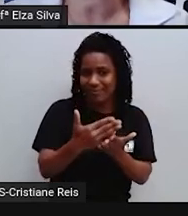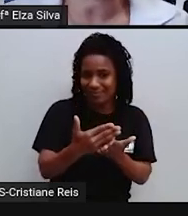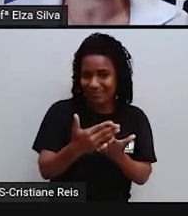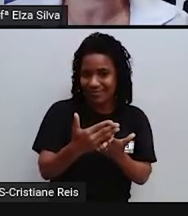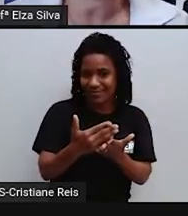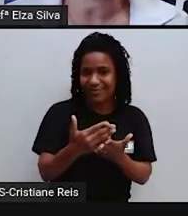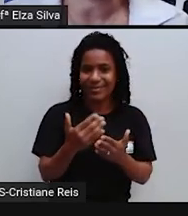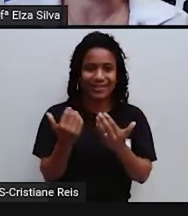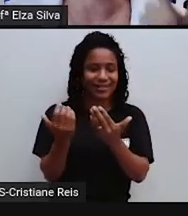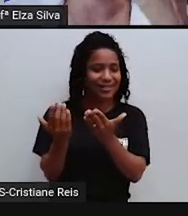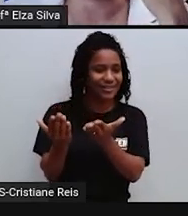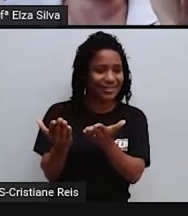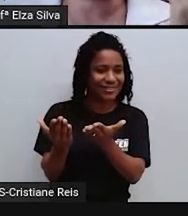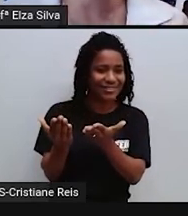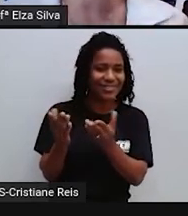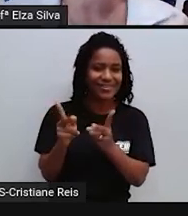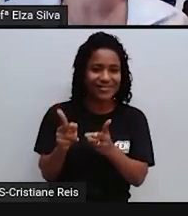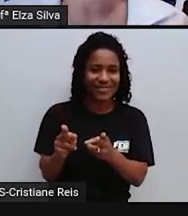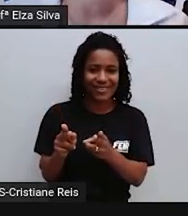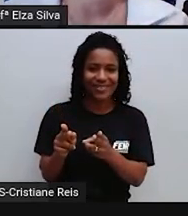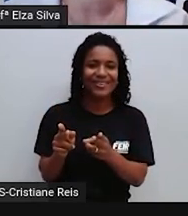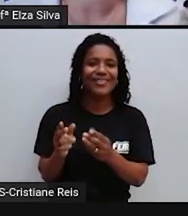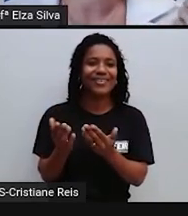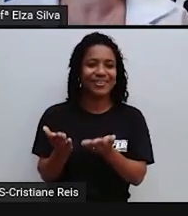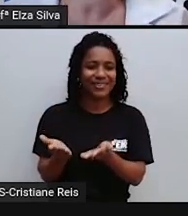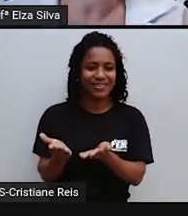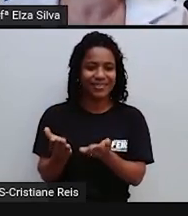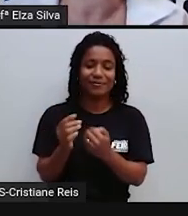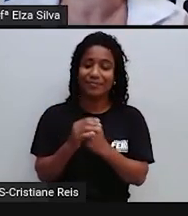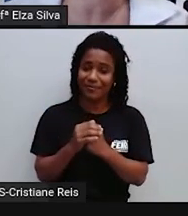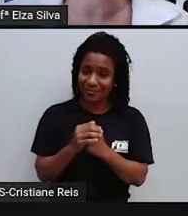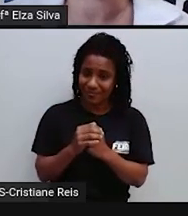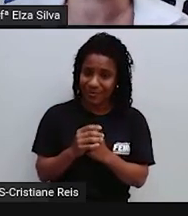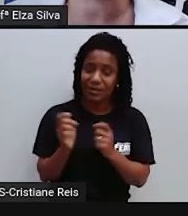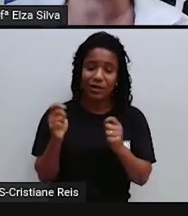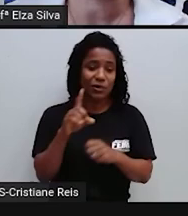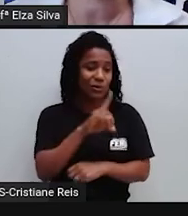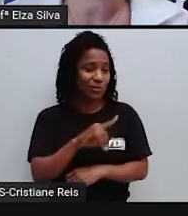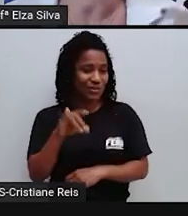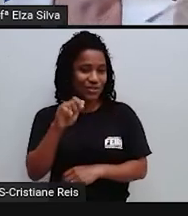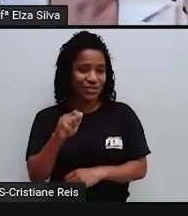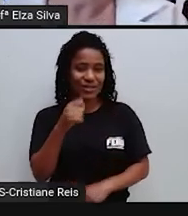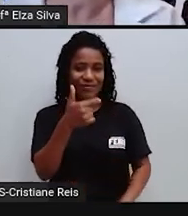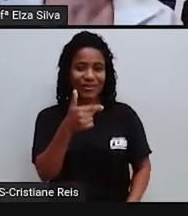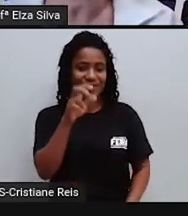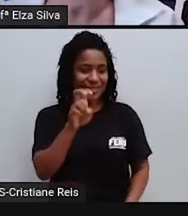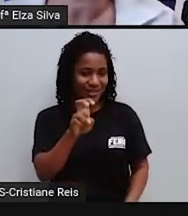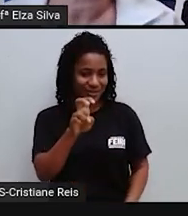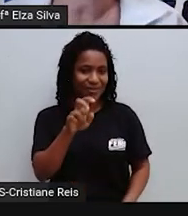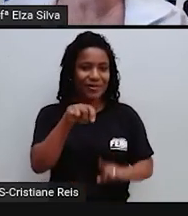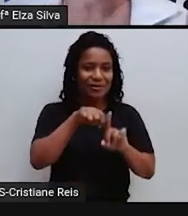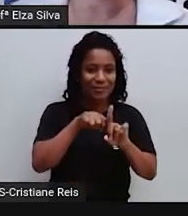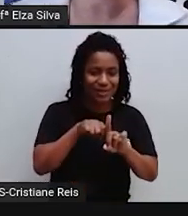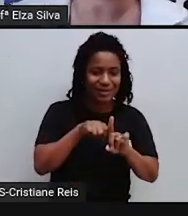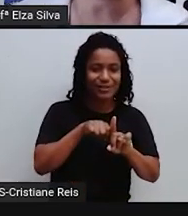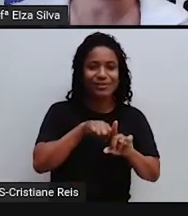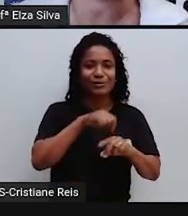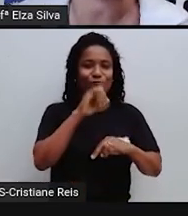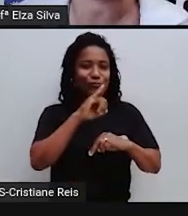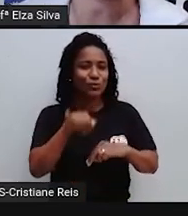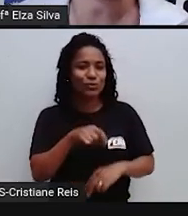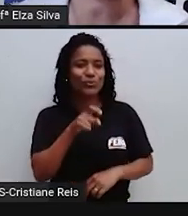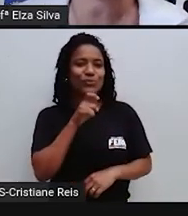25 I was Então em 25 de julho Eu estava É só uma